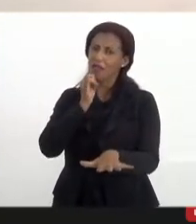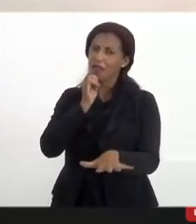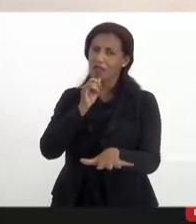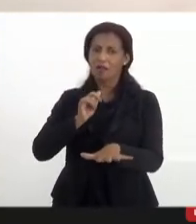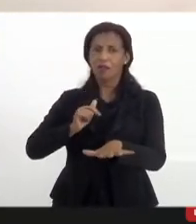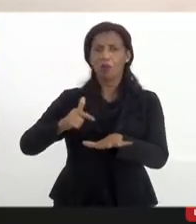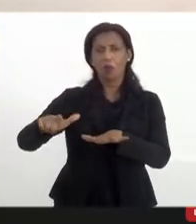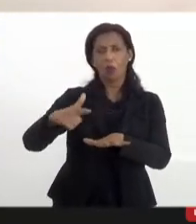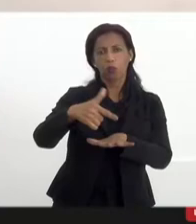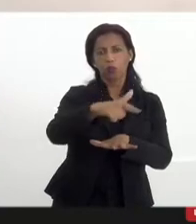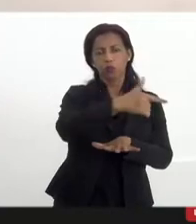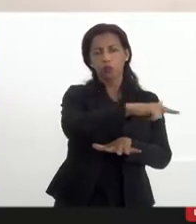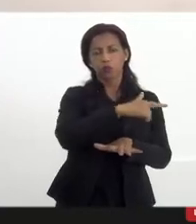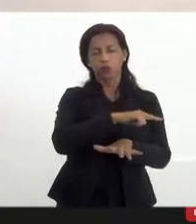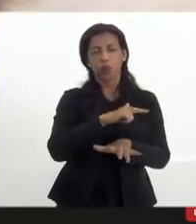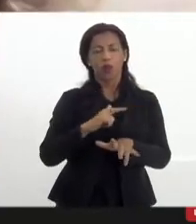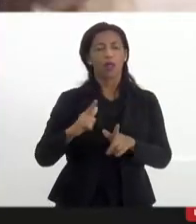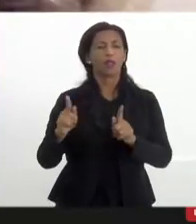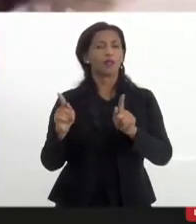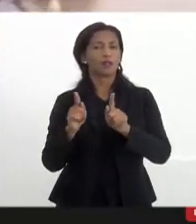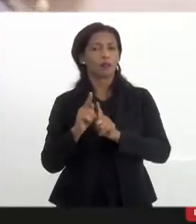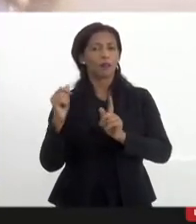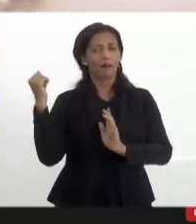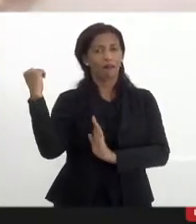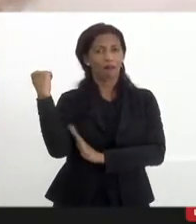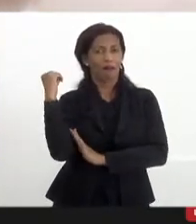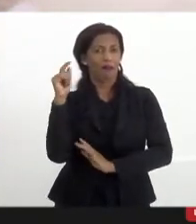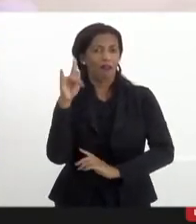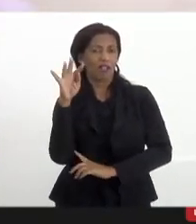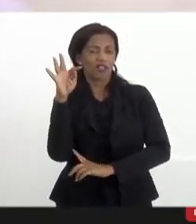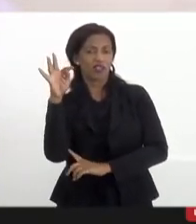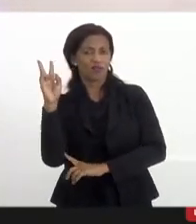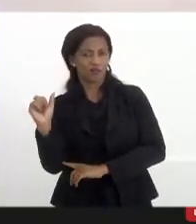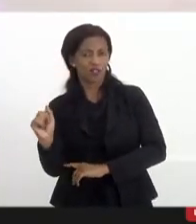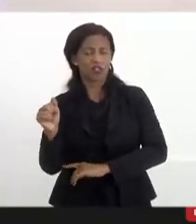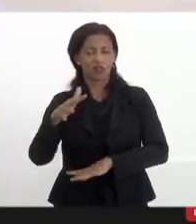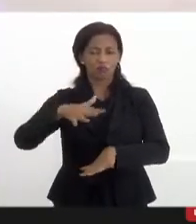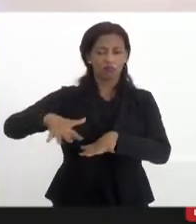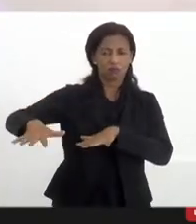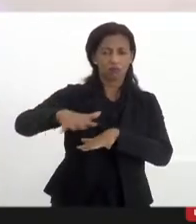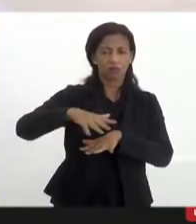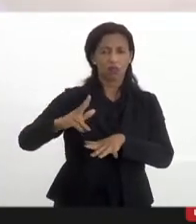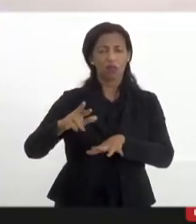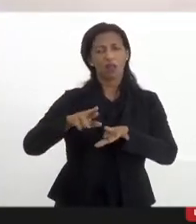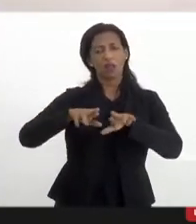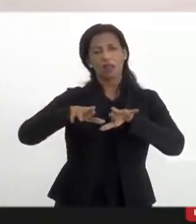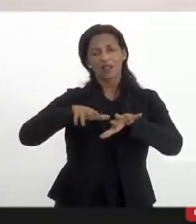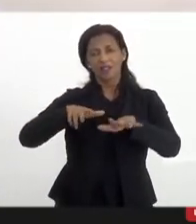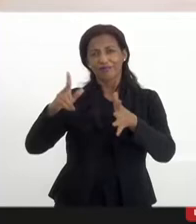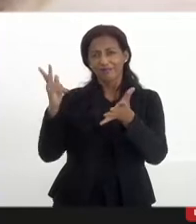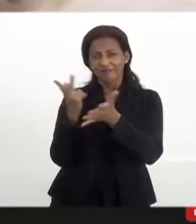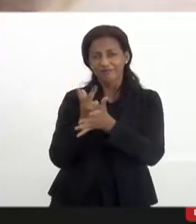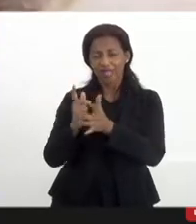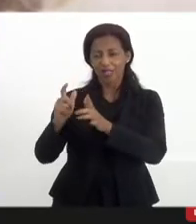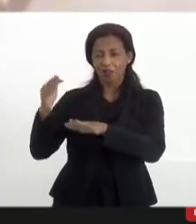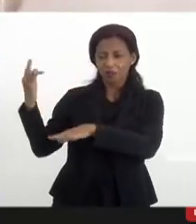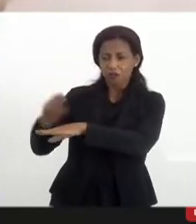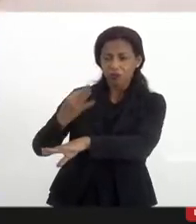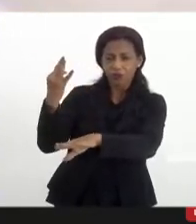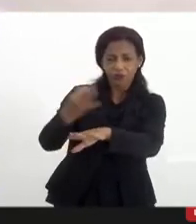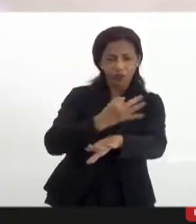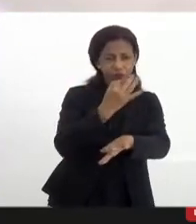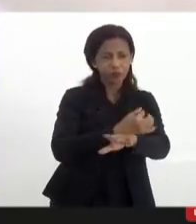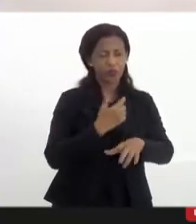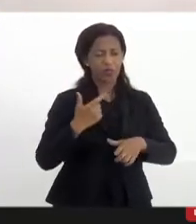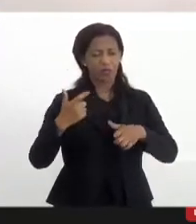outras mídias ativistas e da importância que elas cumprem para o território nas mais diversas áreas, na resistência da